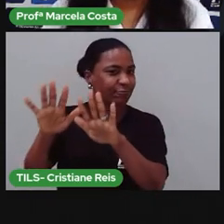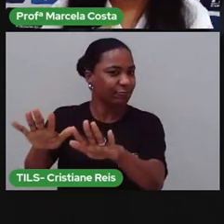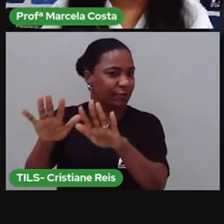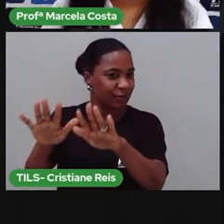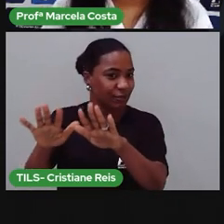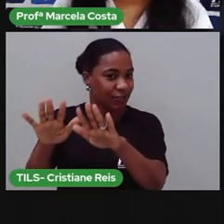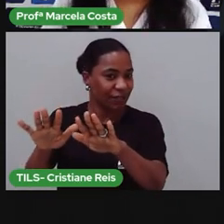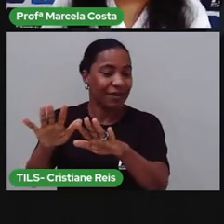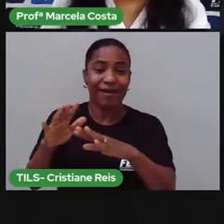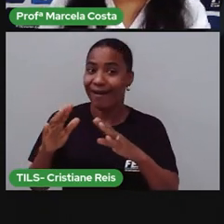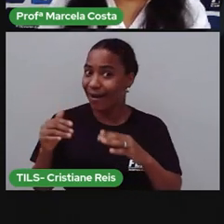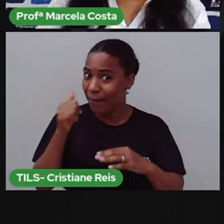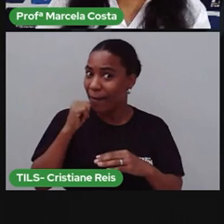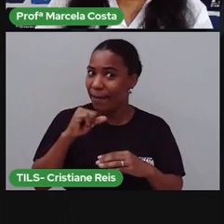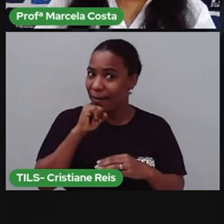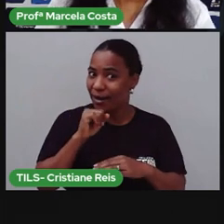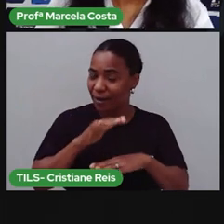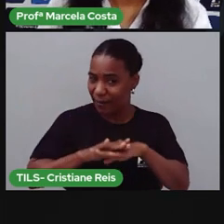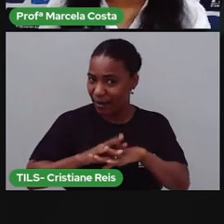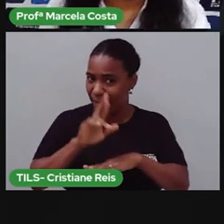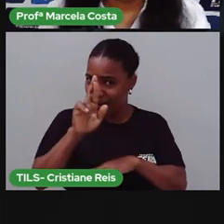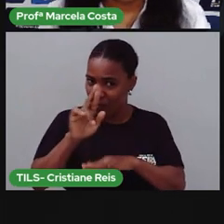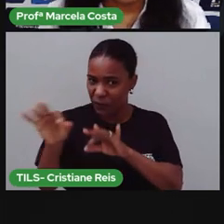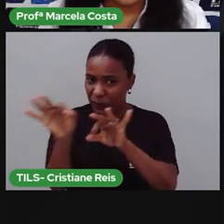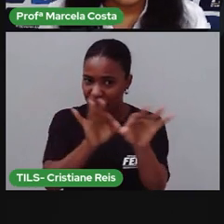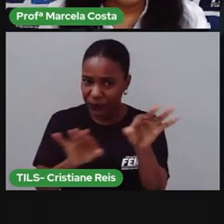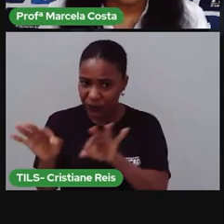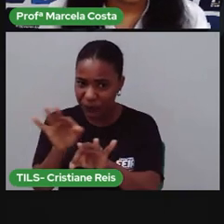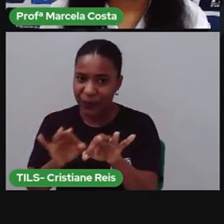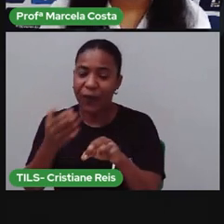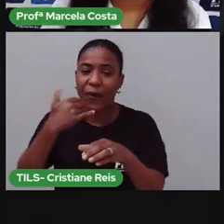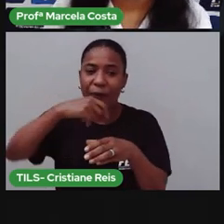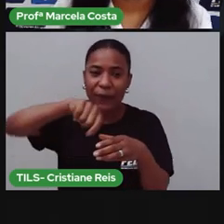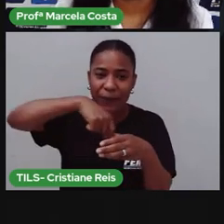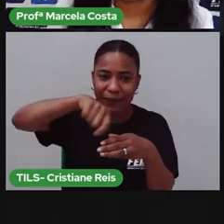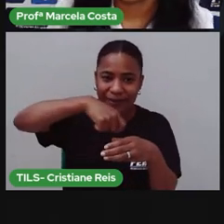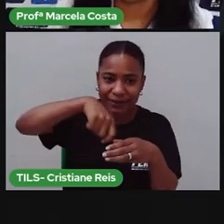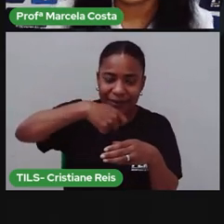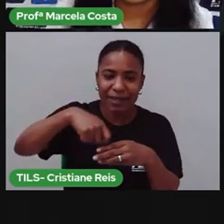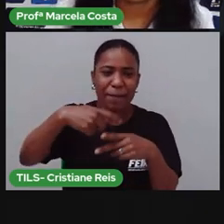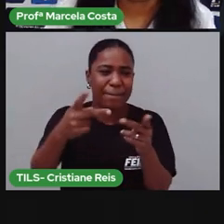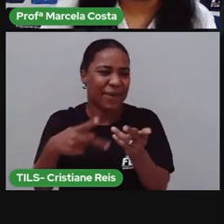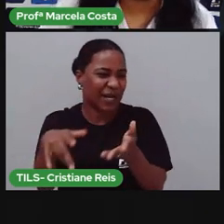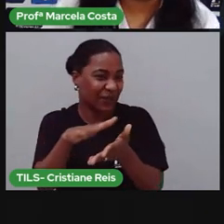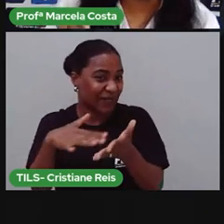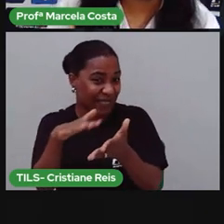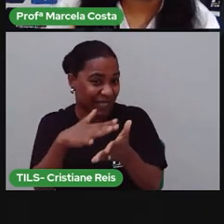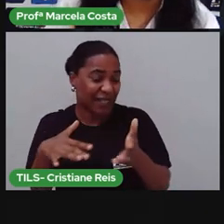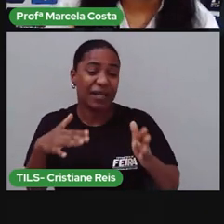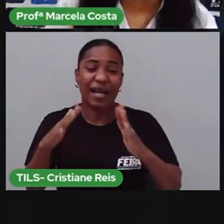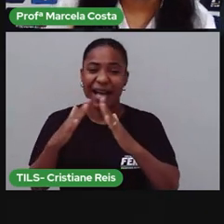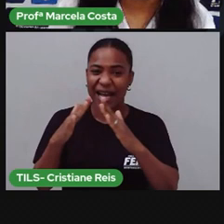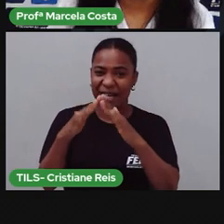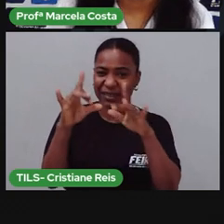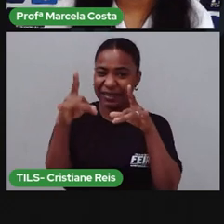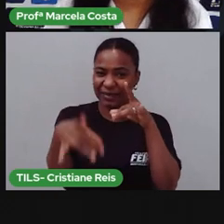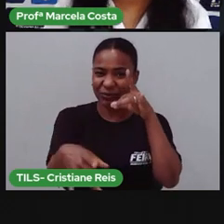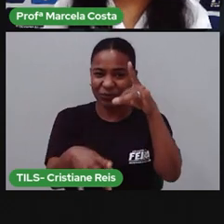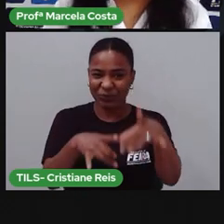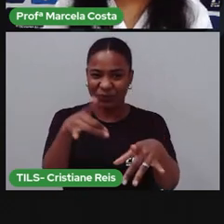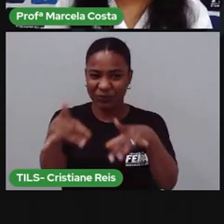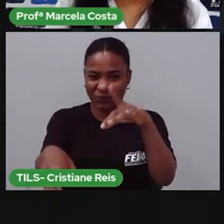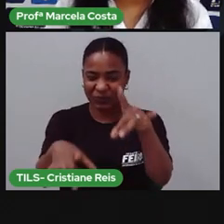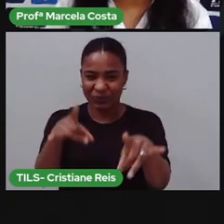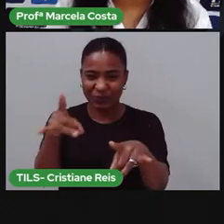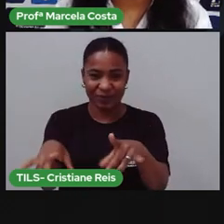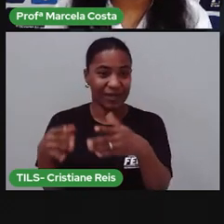Não vou mais limpar a casa. Não vou mais fazer comida. Não vou mais lavar os pratos. A casa vai ficar assim, ó. Desse jeito que